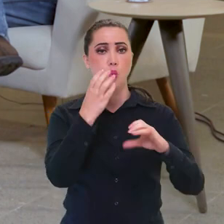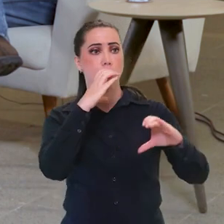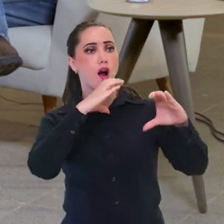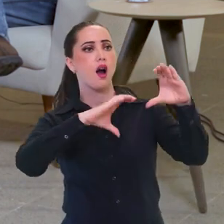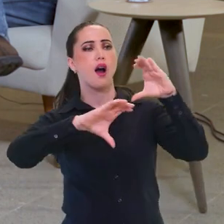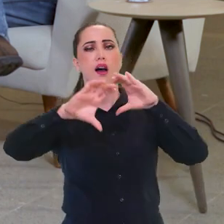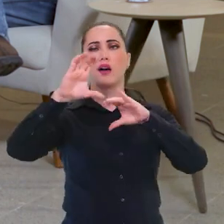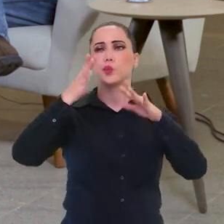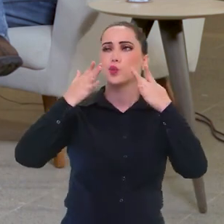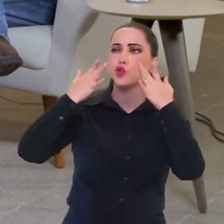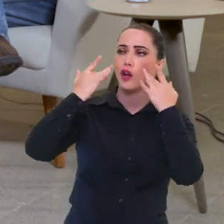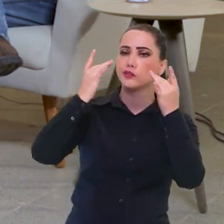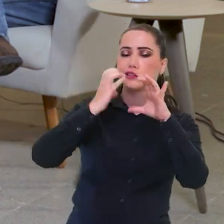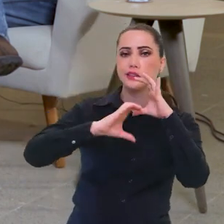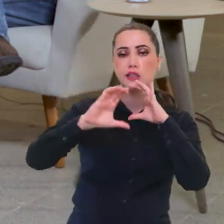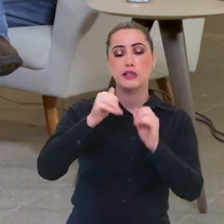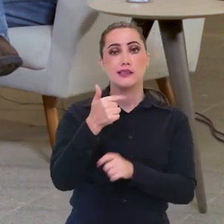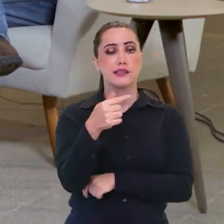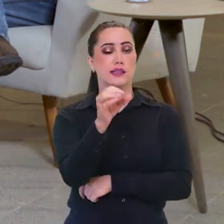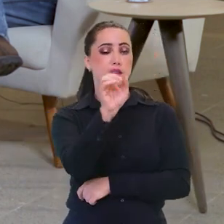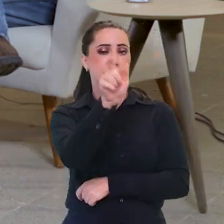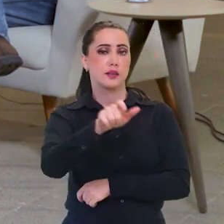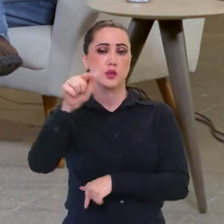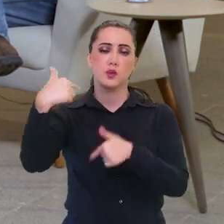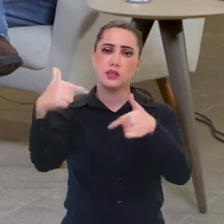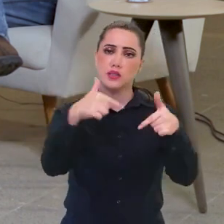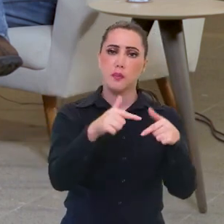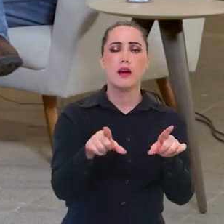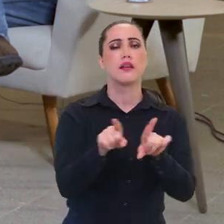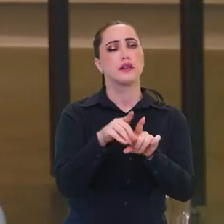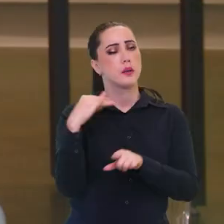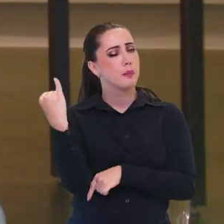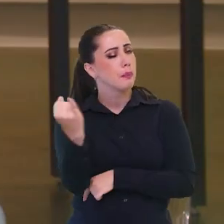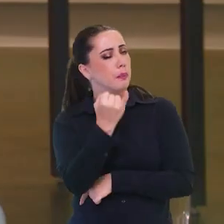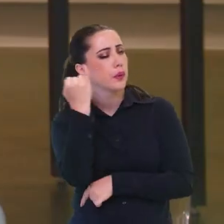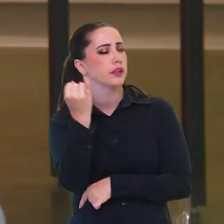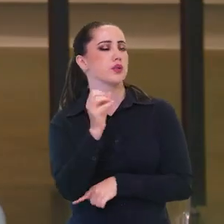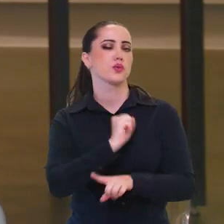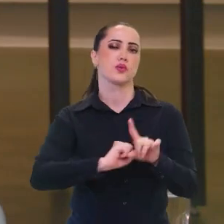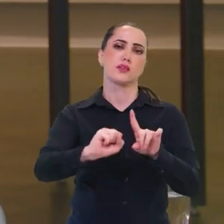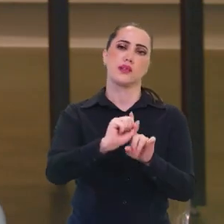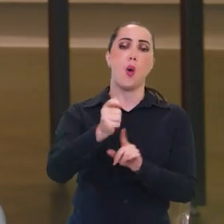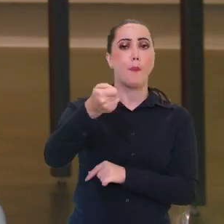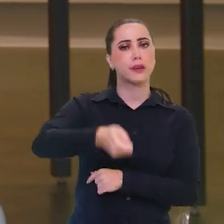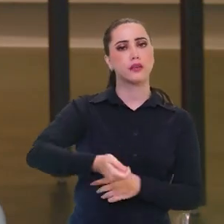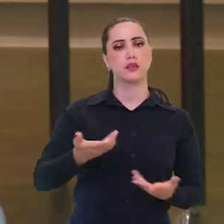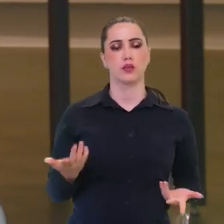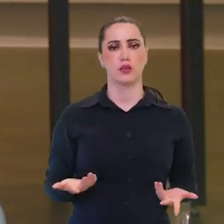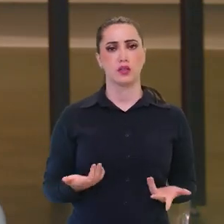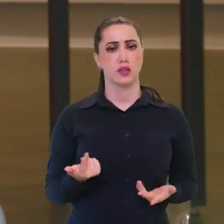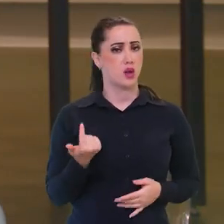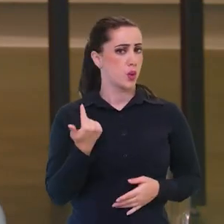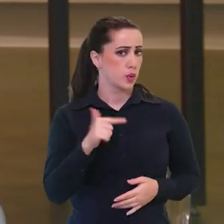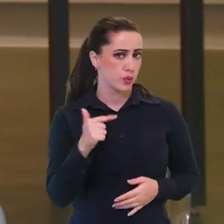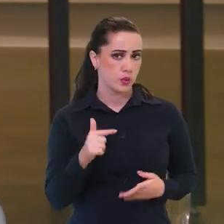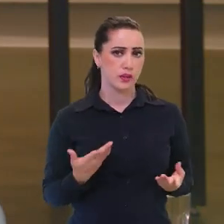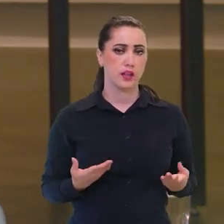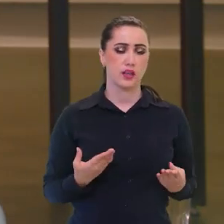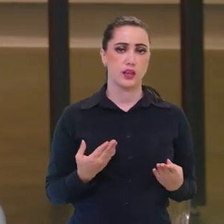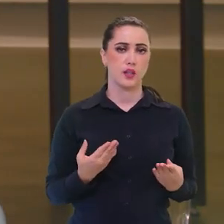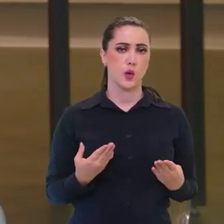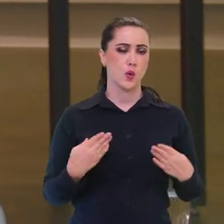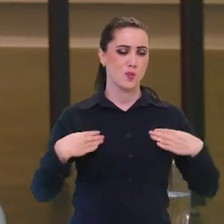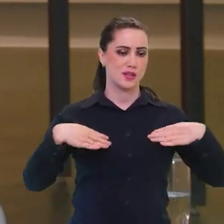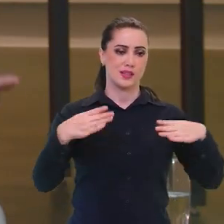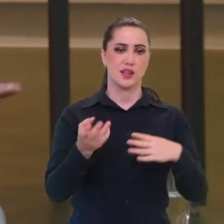emprega, às vezes, 170 pessoas. E tem uma devolutiva social também obrigatória. Então, não existe